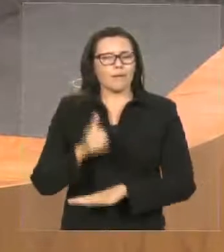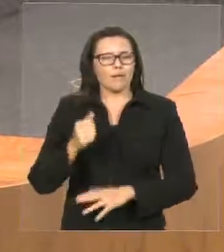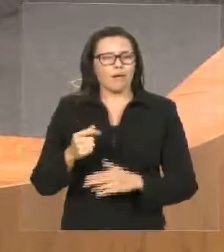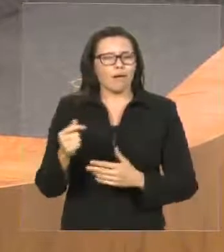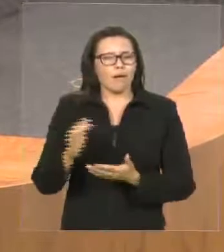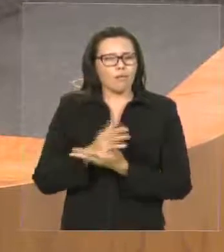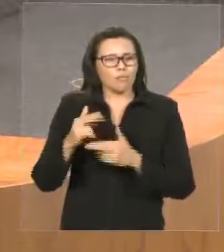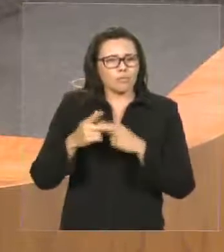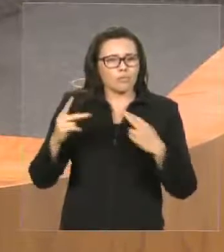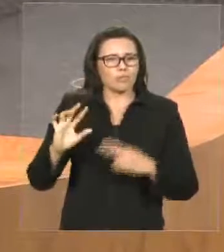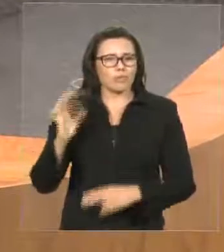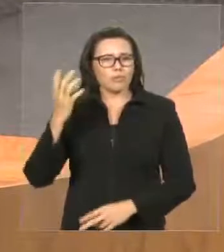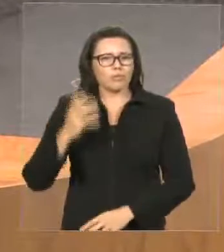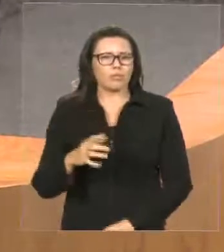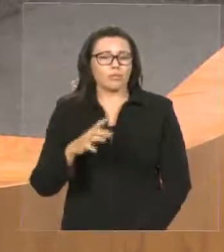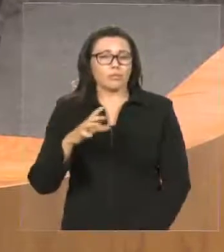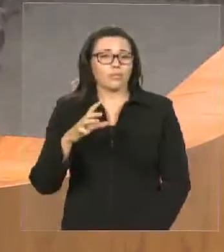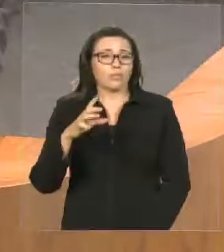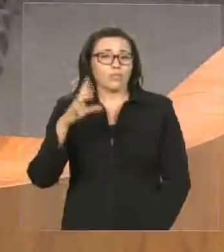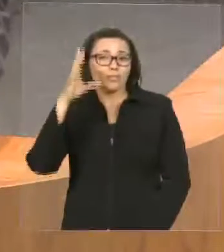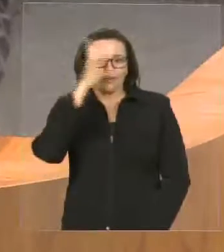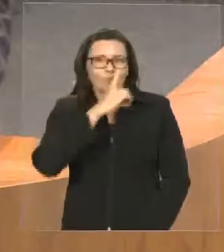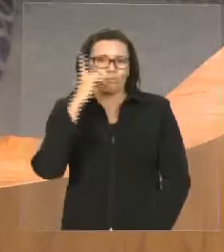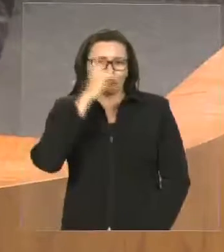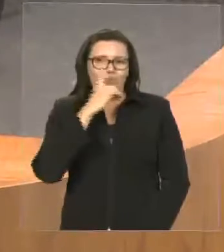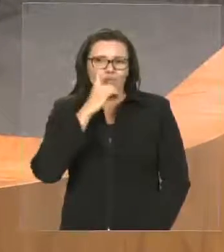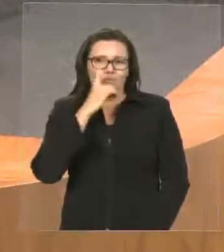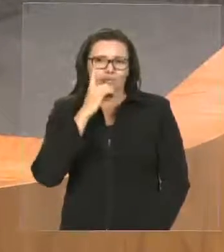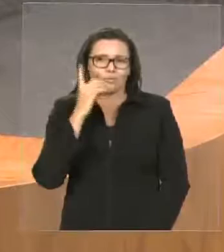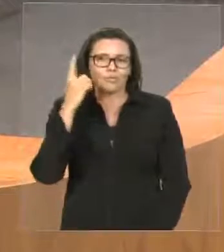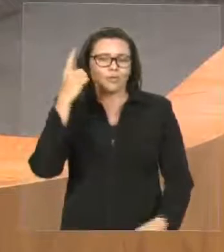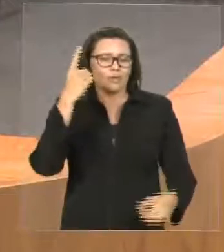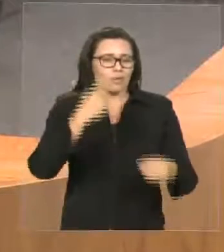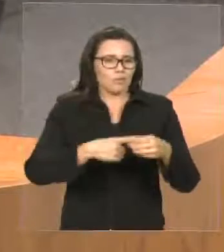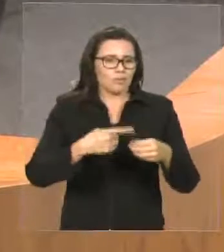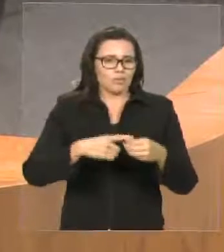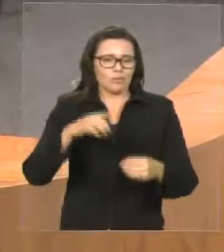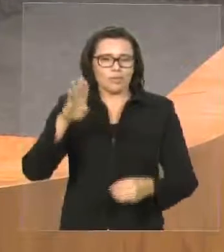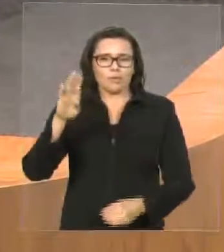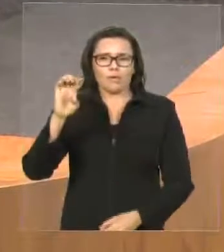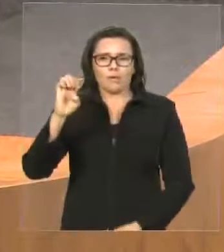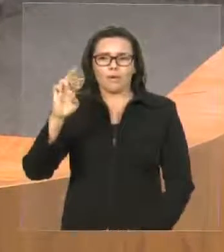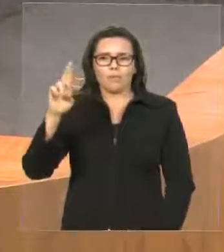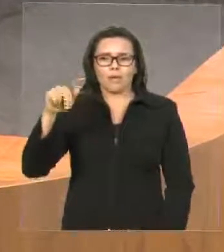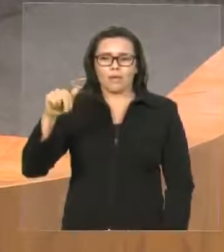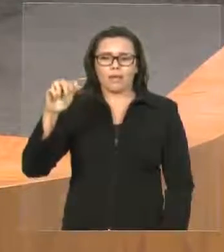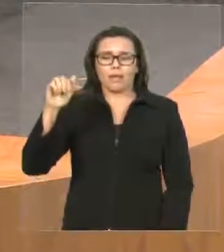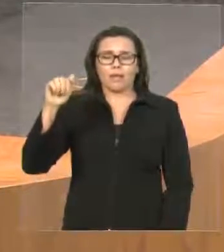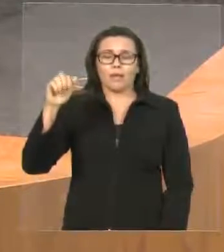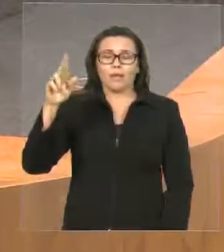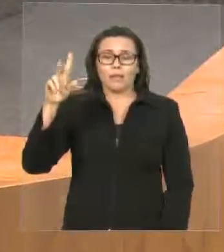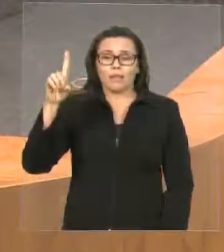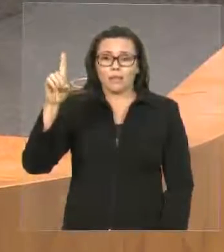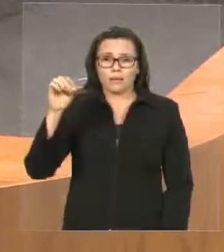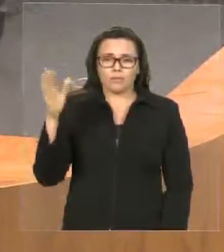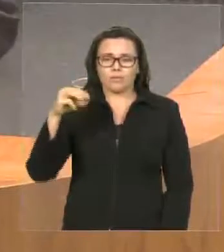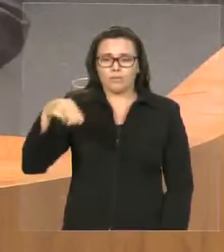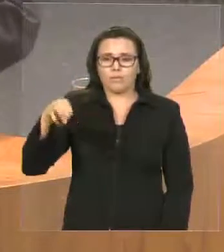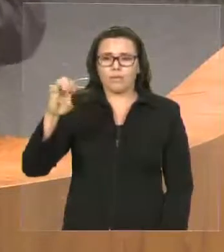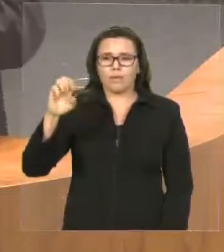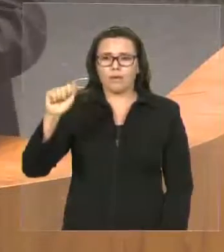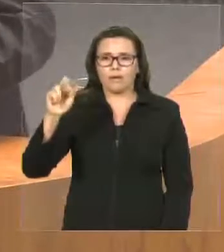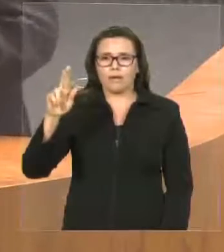sábado, de domingo, no município de Bernardo Mearim. Nós que somos o amante do esporte de vaquejada,